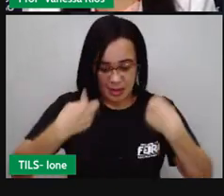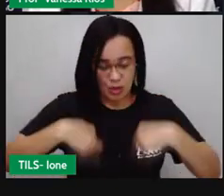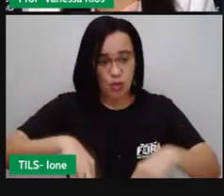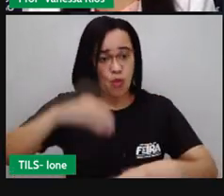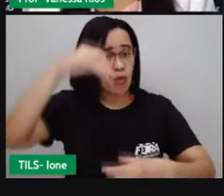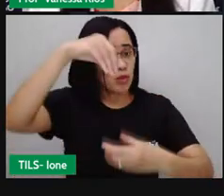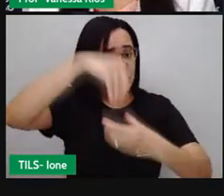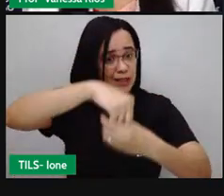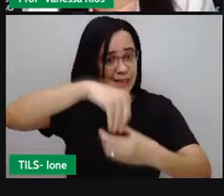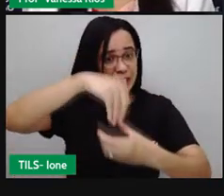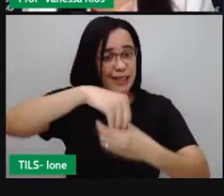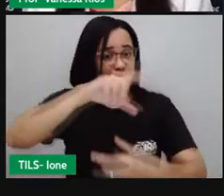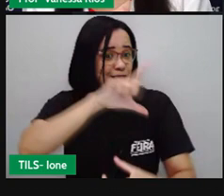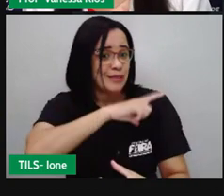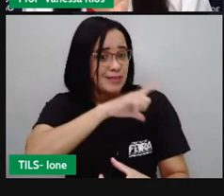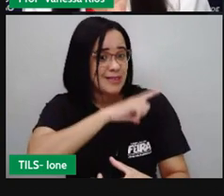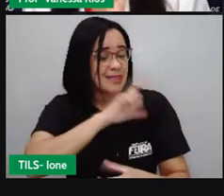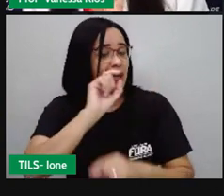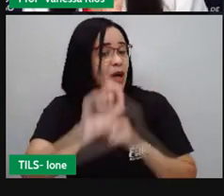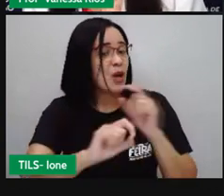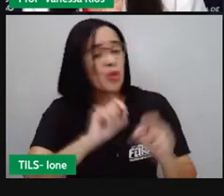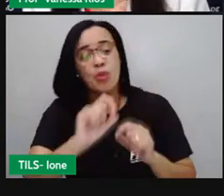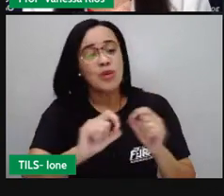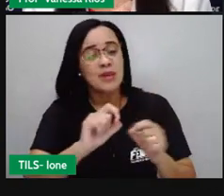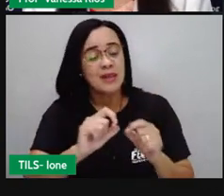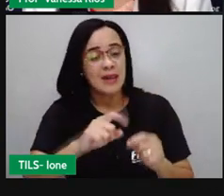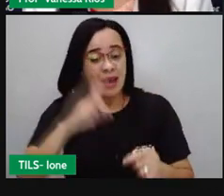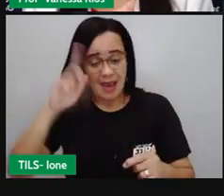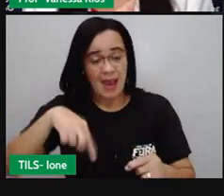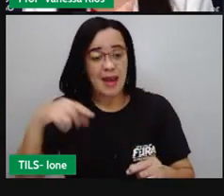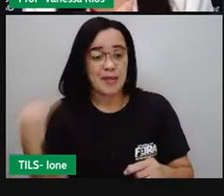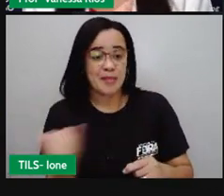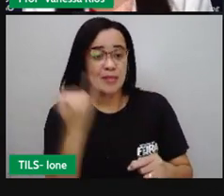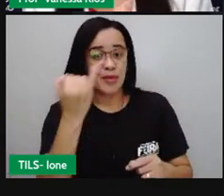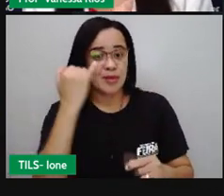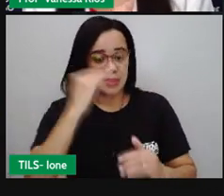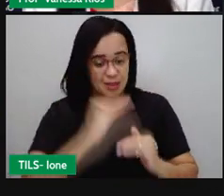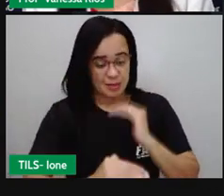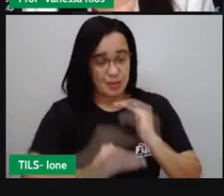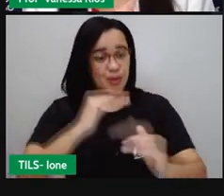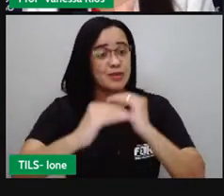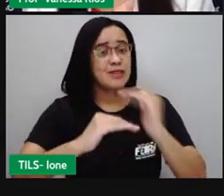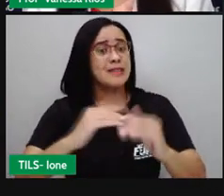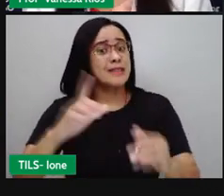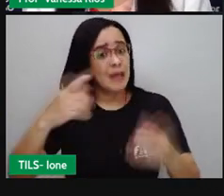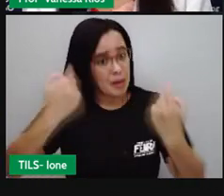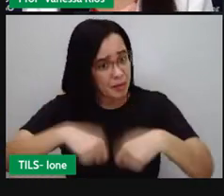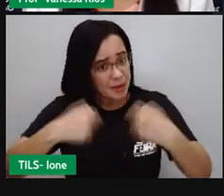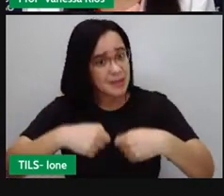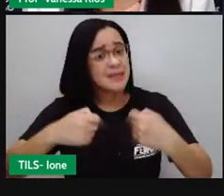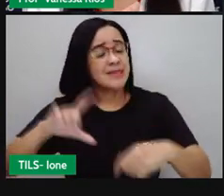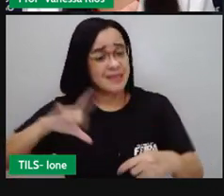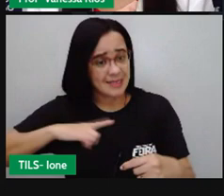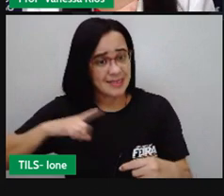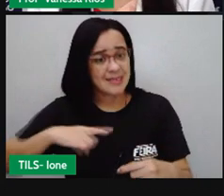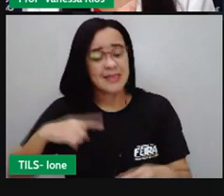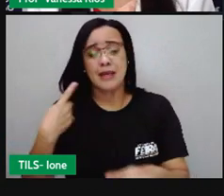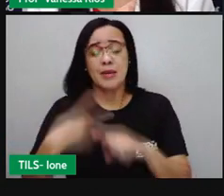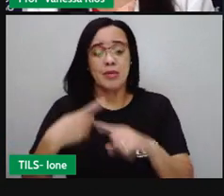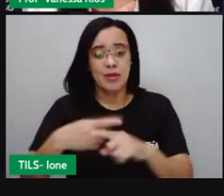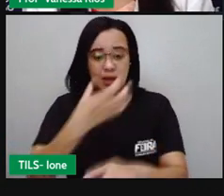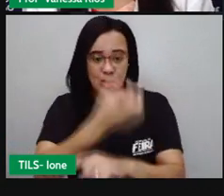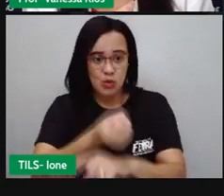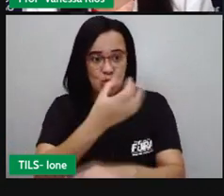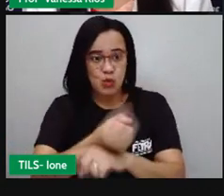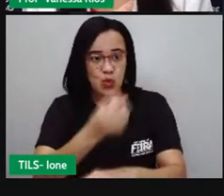sistema urinário e de como é importante que esse processo aconteça. Porque essa filtração do nosso sangue faz